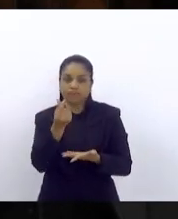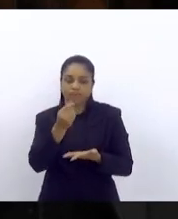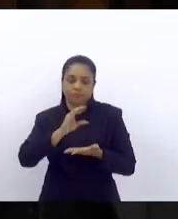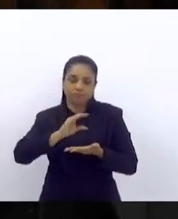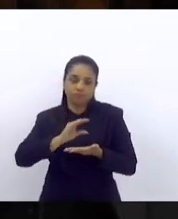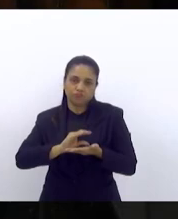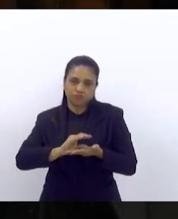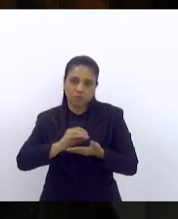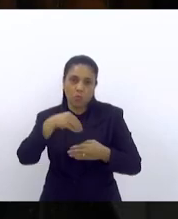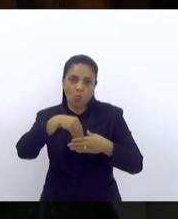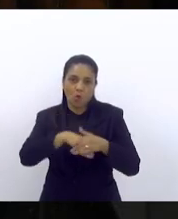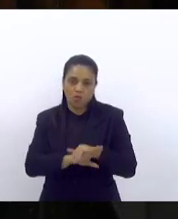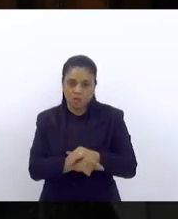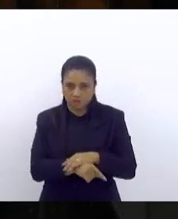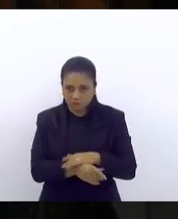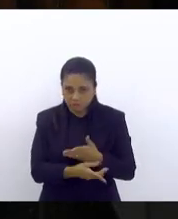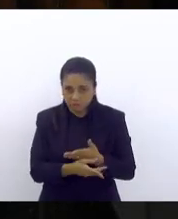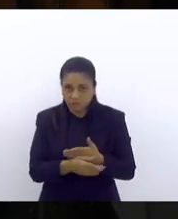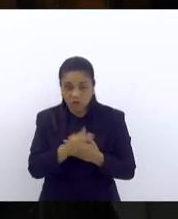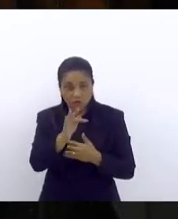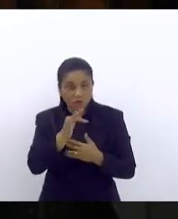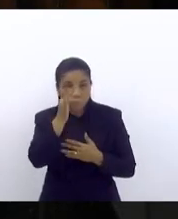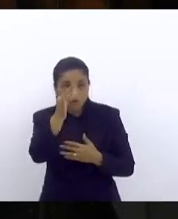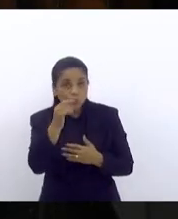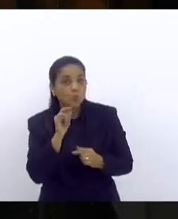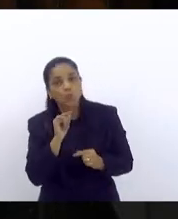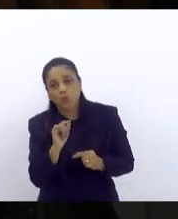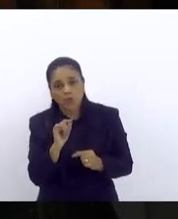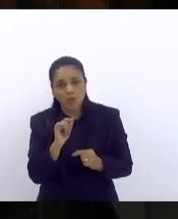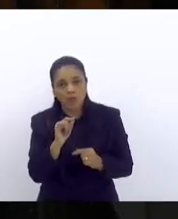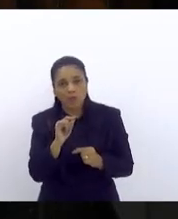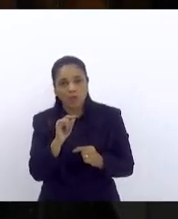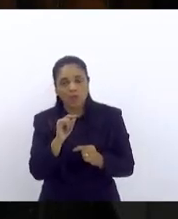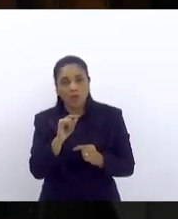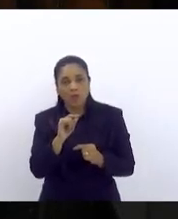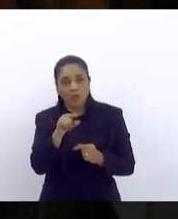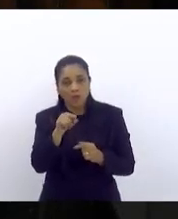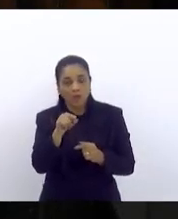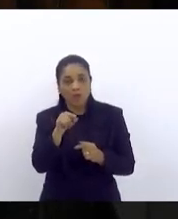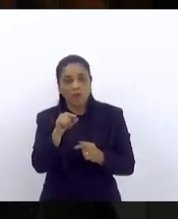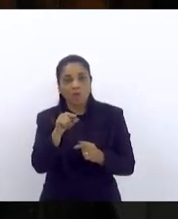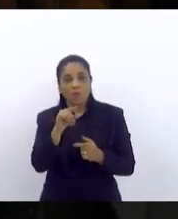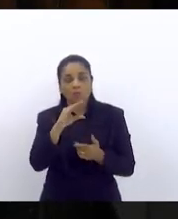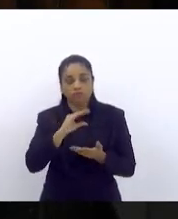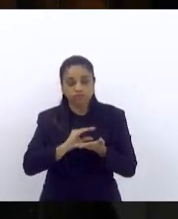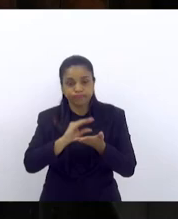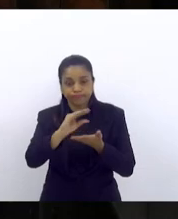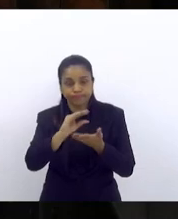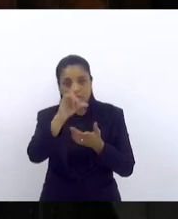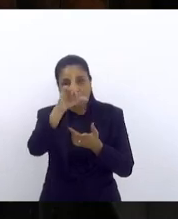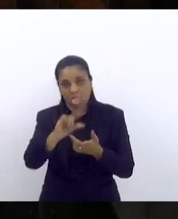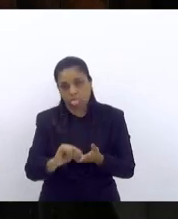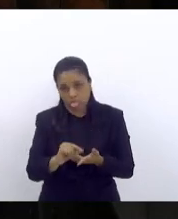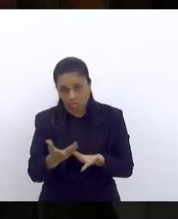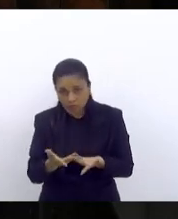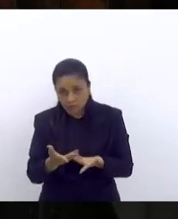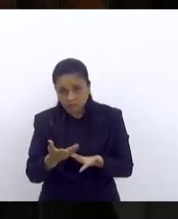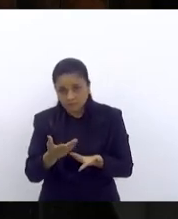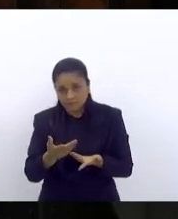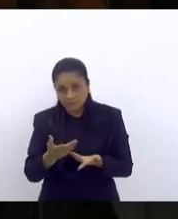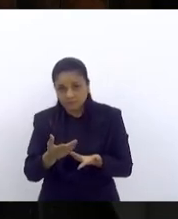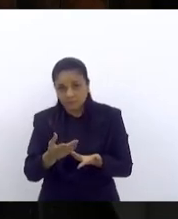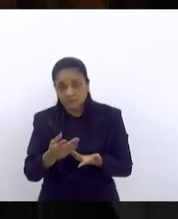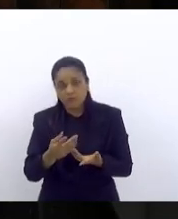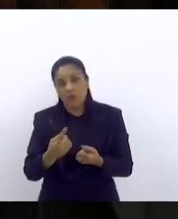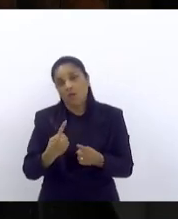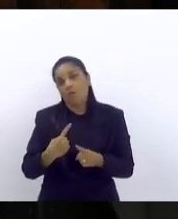perspectiva de futuro é o caixa de zabá porque não ficará impune